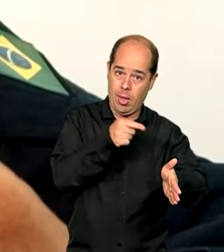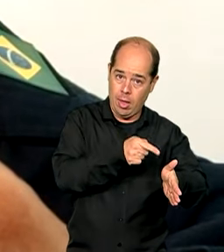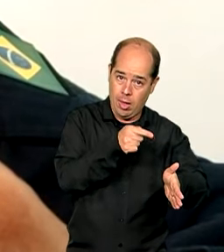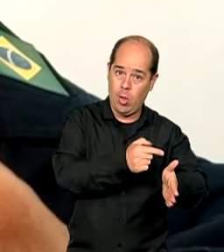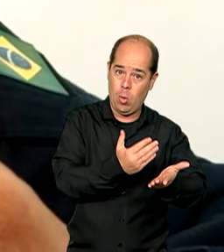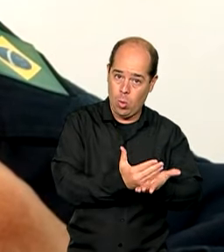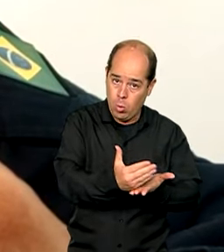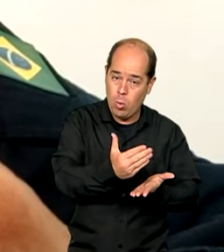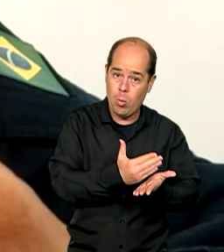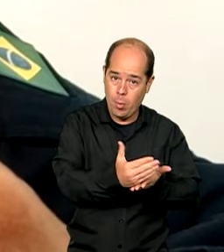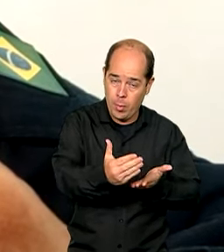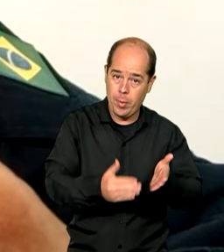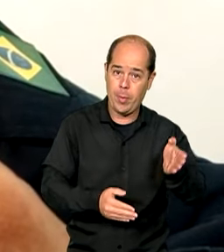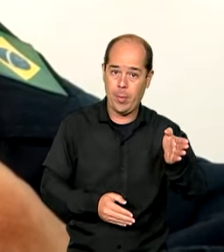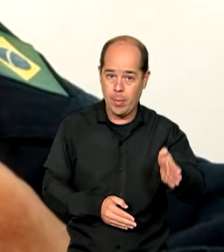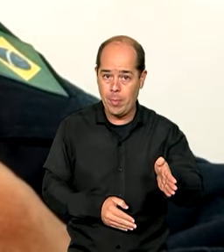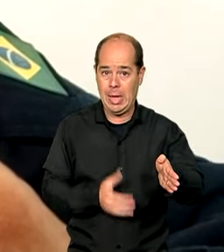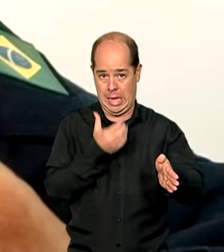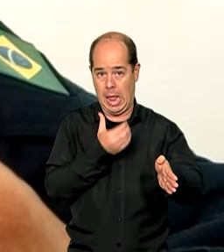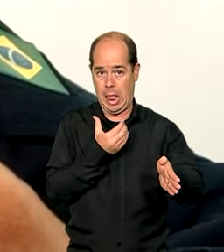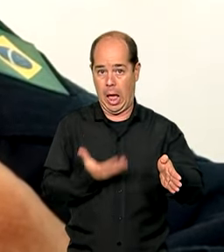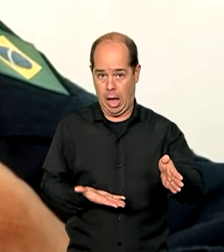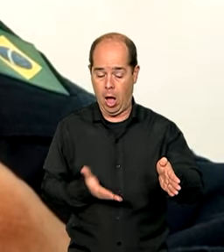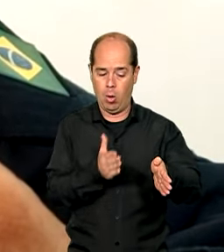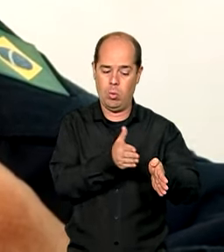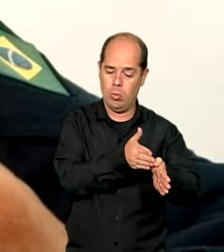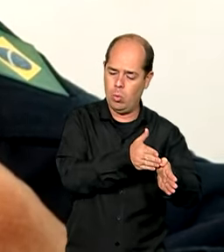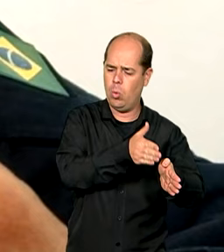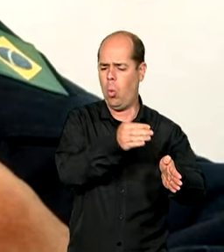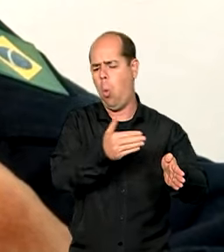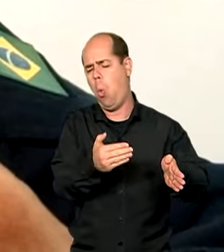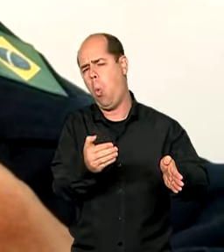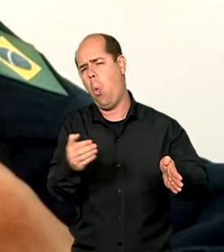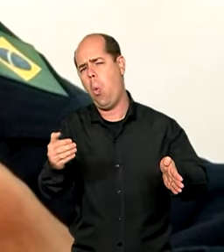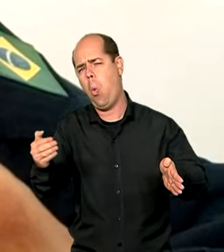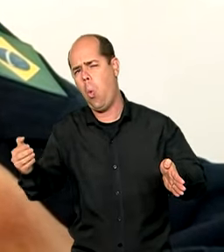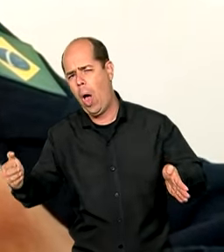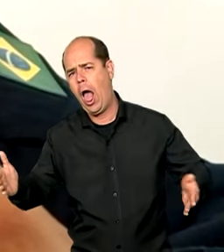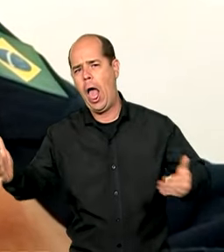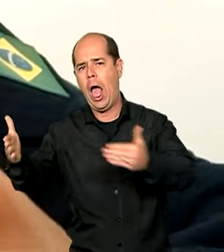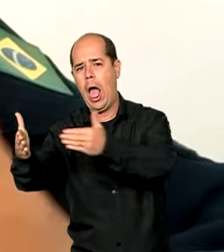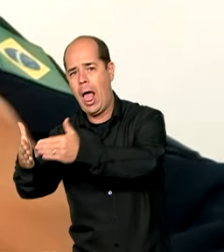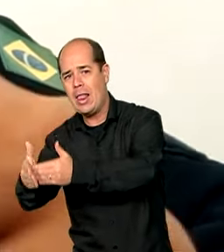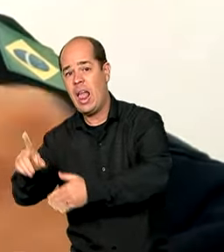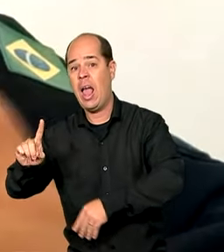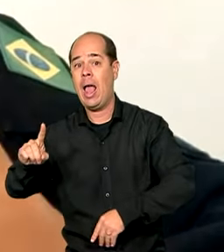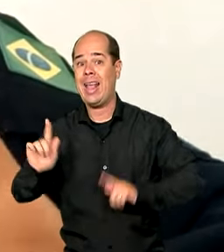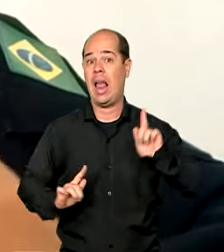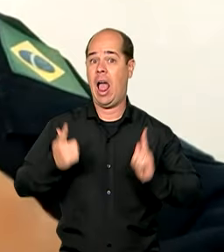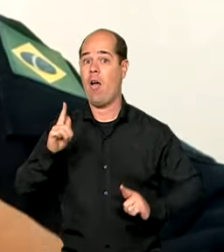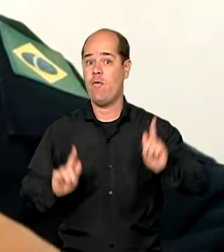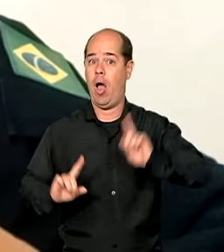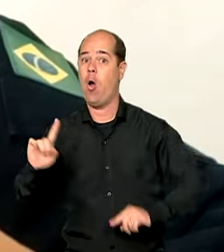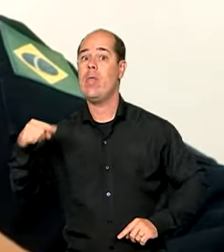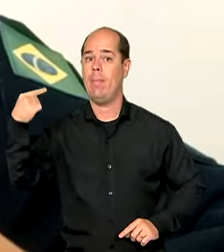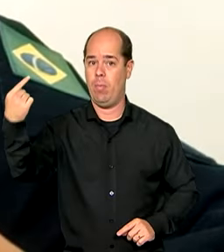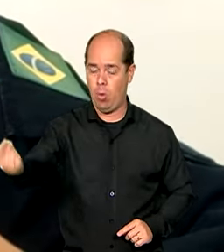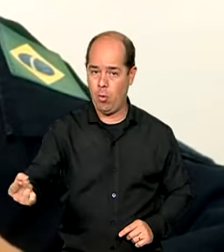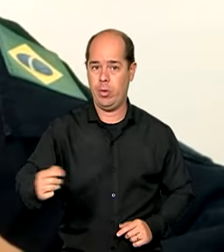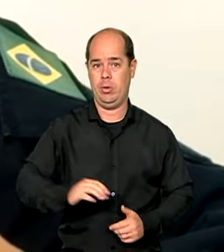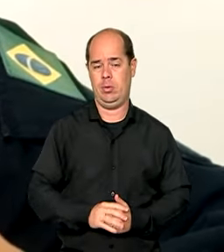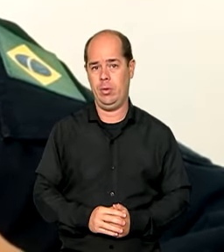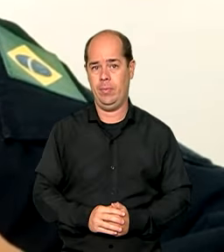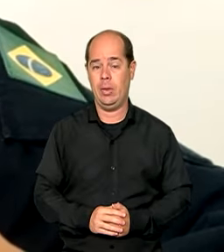do Natal. Ela só vai terminar após o Carnaval. Agora, logicamente, que esse